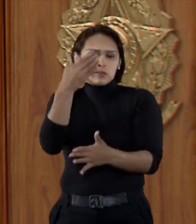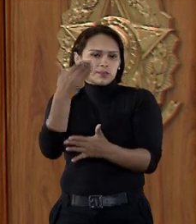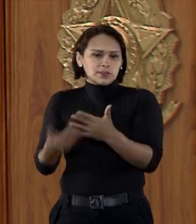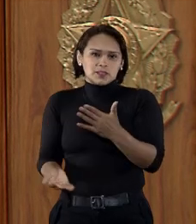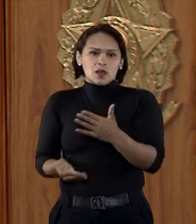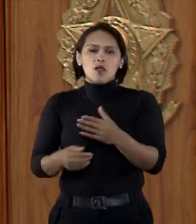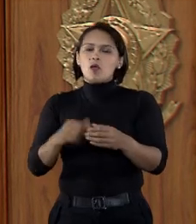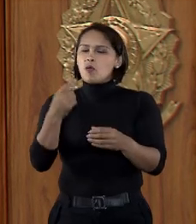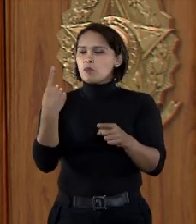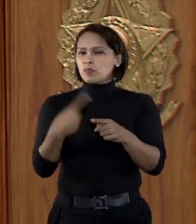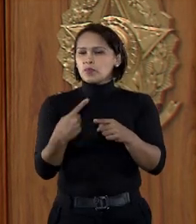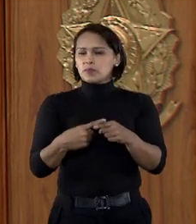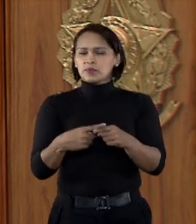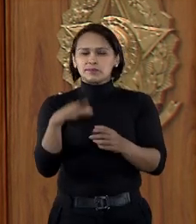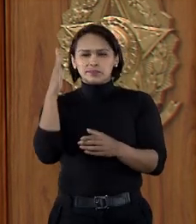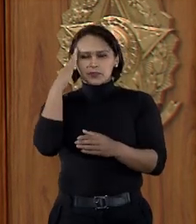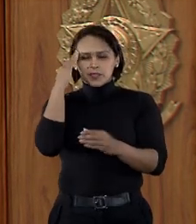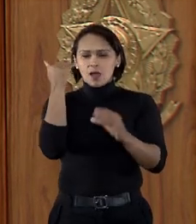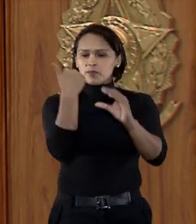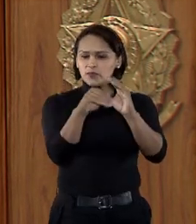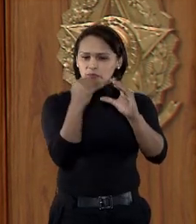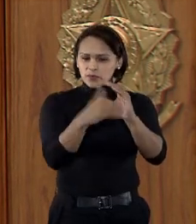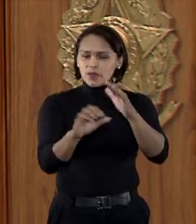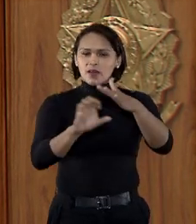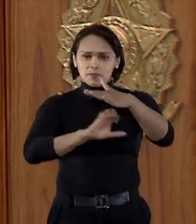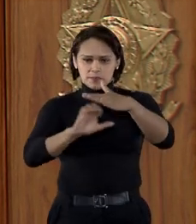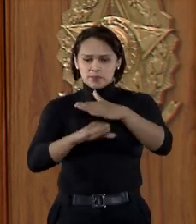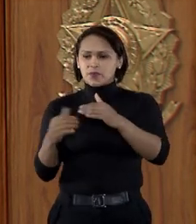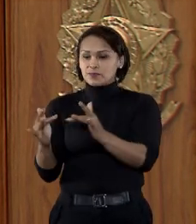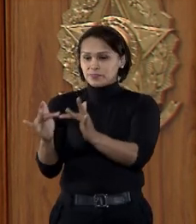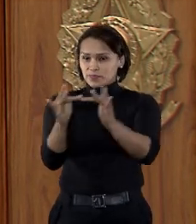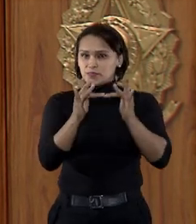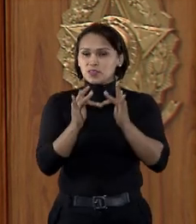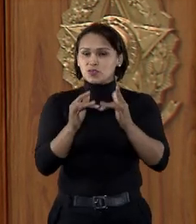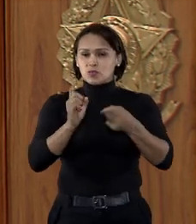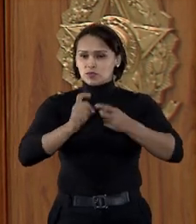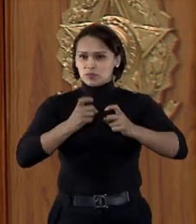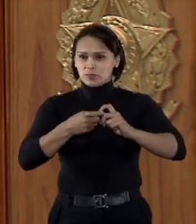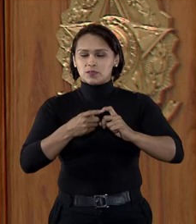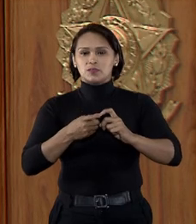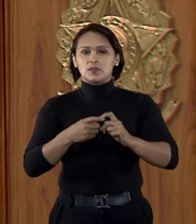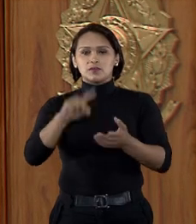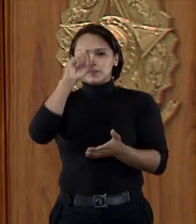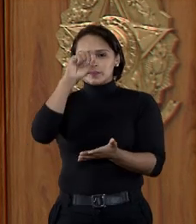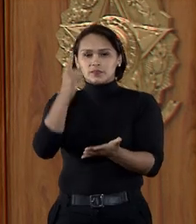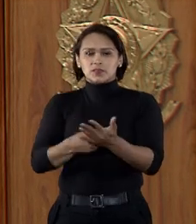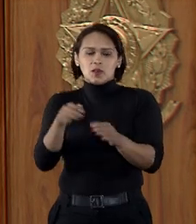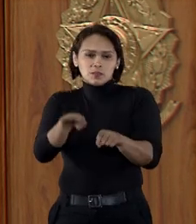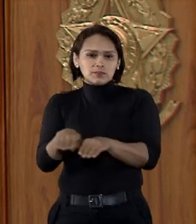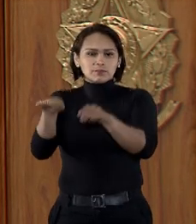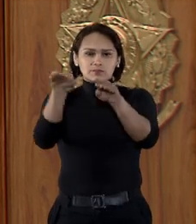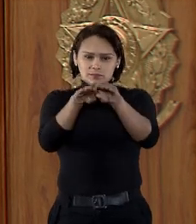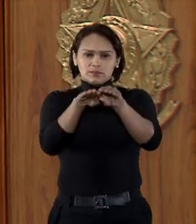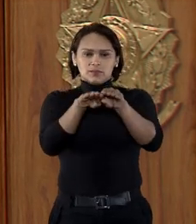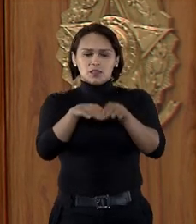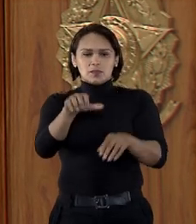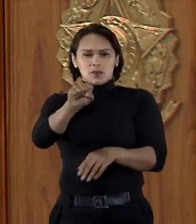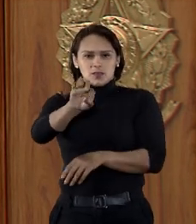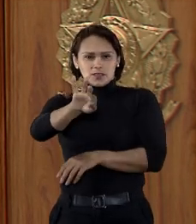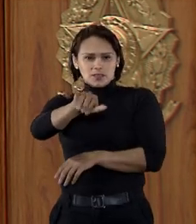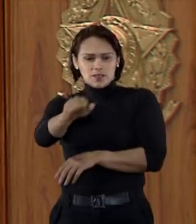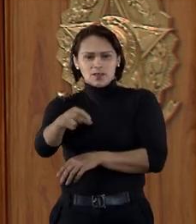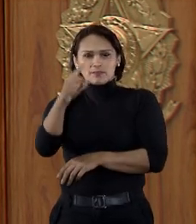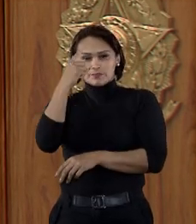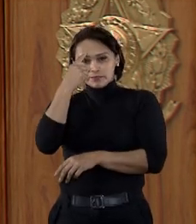entender que a correspondência foi enviada ao endereço da empresa que ele era sócio-administrador. A decisão foi mantida pelo